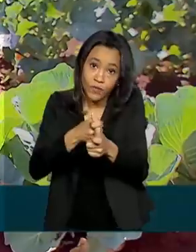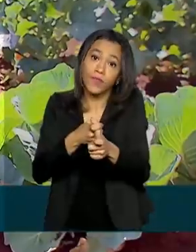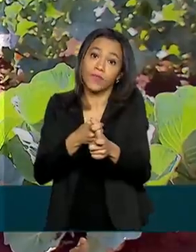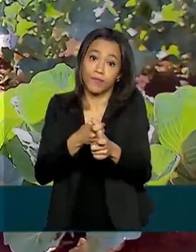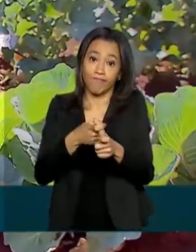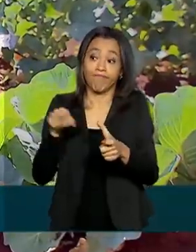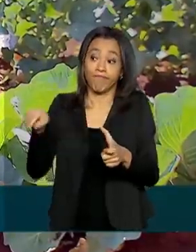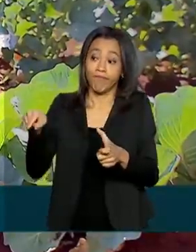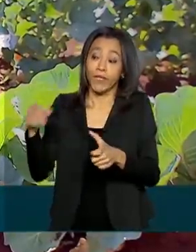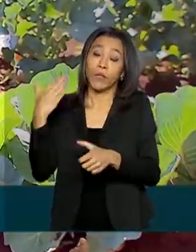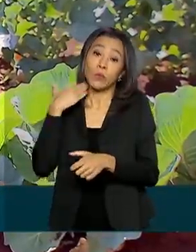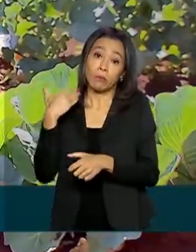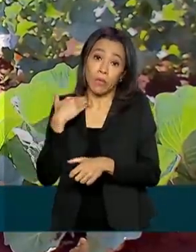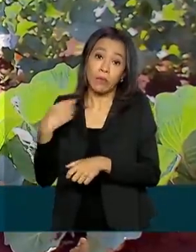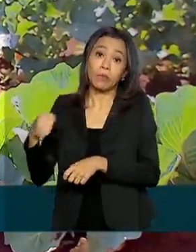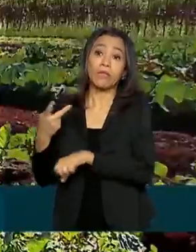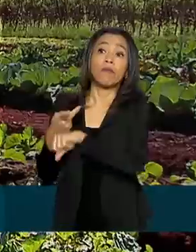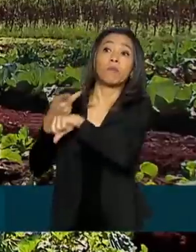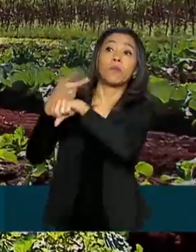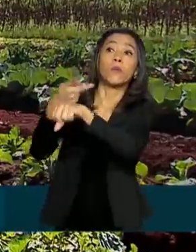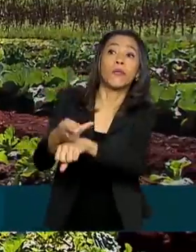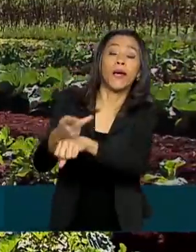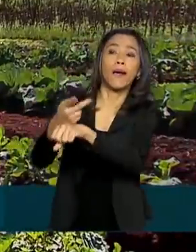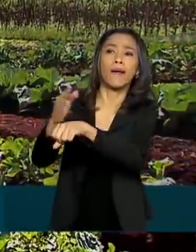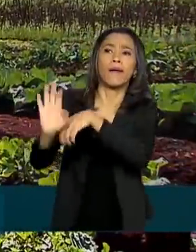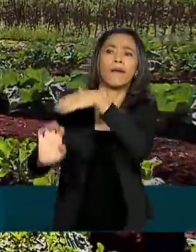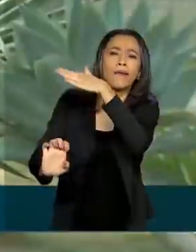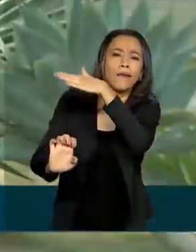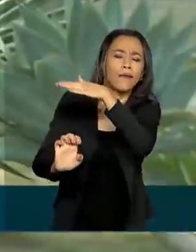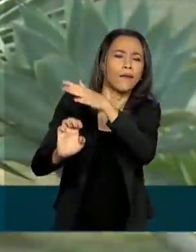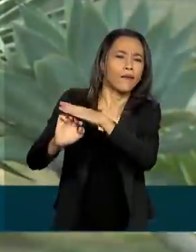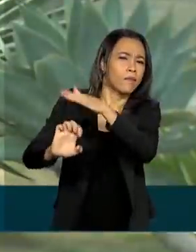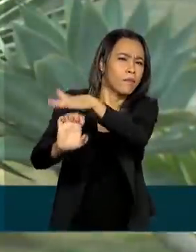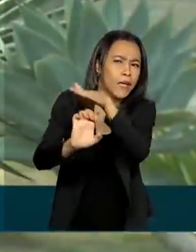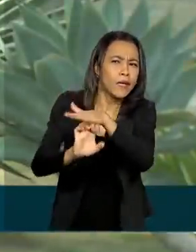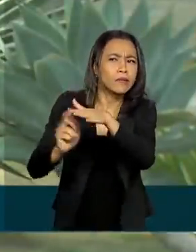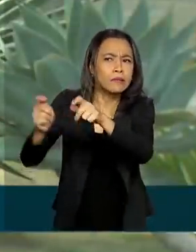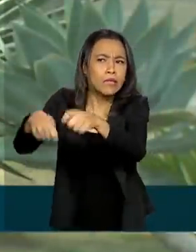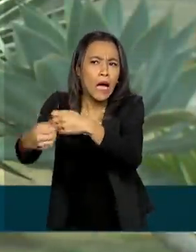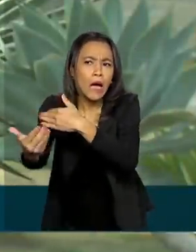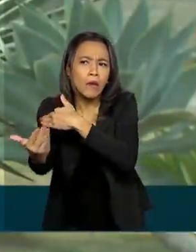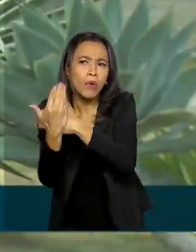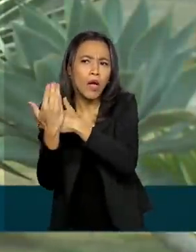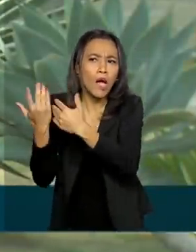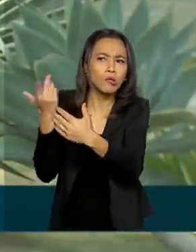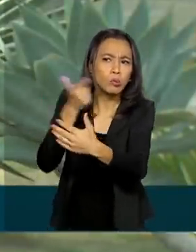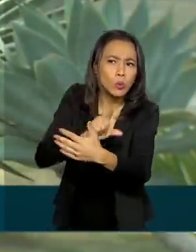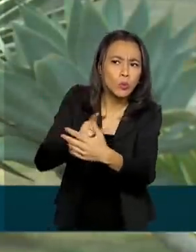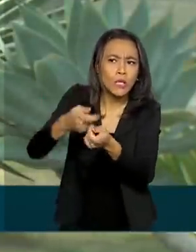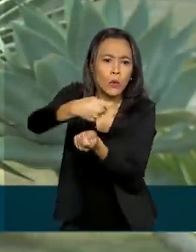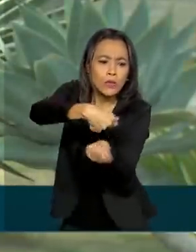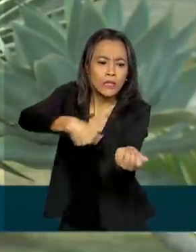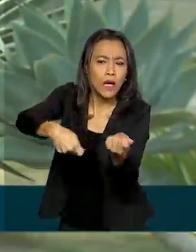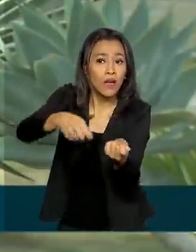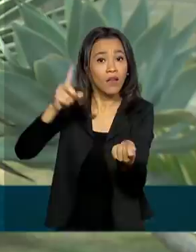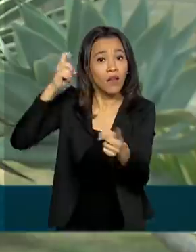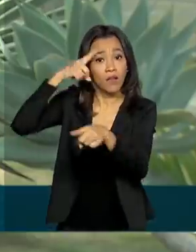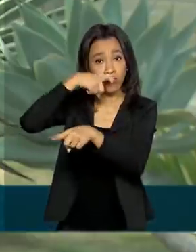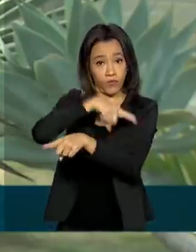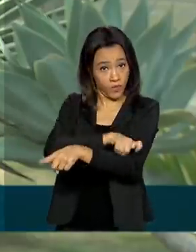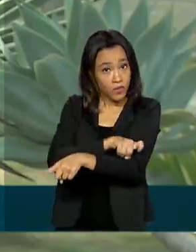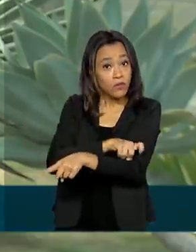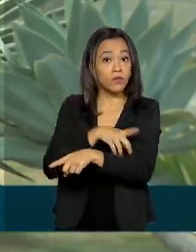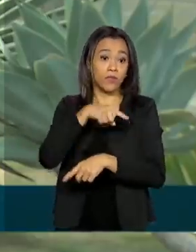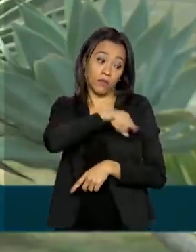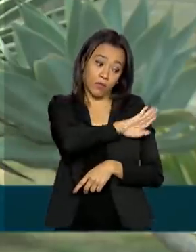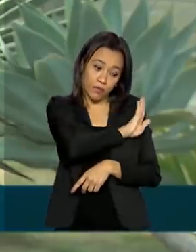tinham que buscar no mercado empresas interessadas em refinanciar essa dívida, o que era bem mais difícil. O objetivo do governo federal ao facilitar